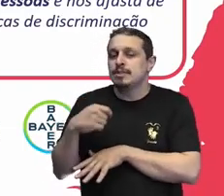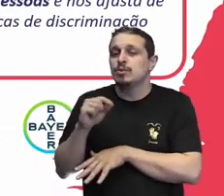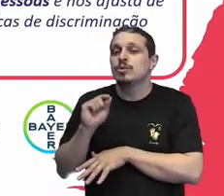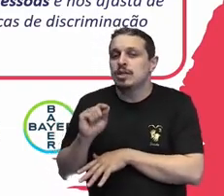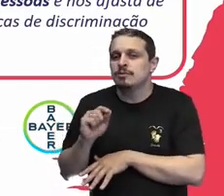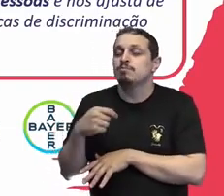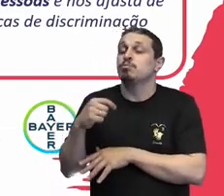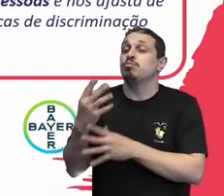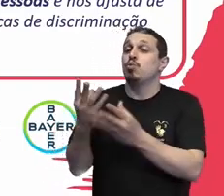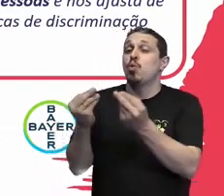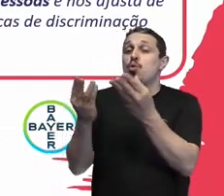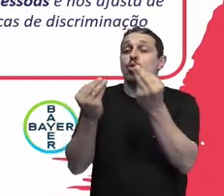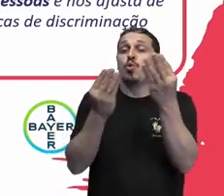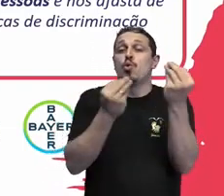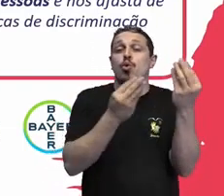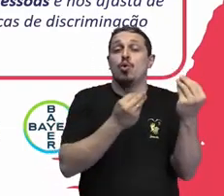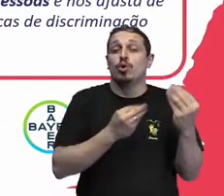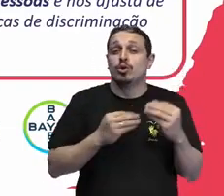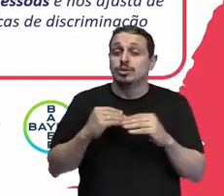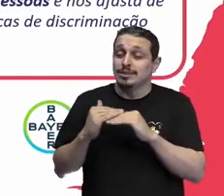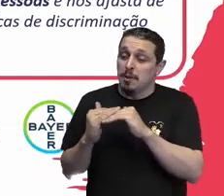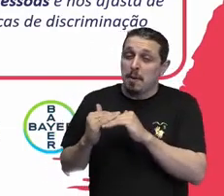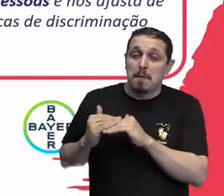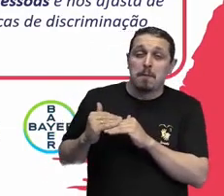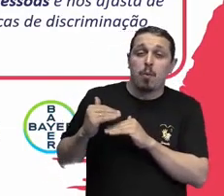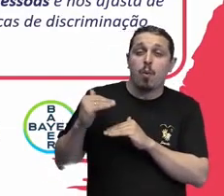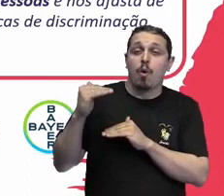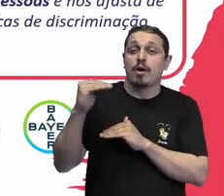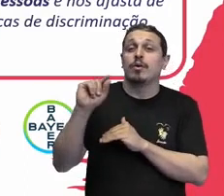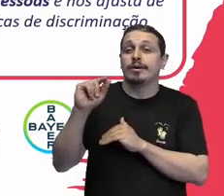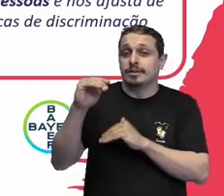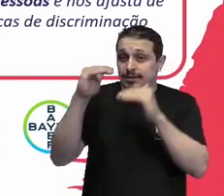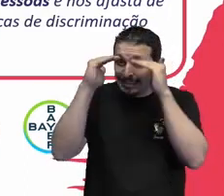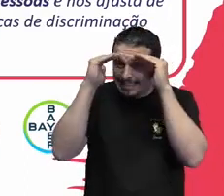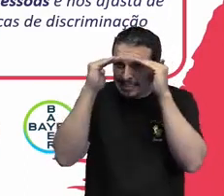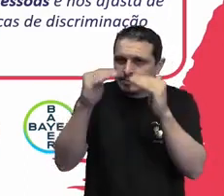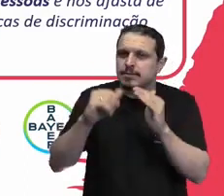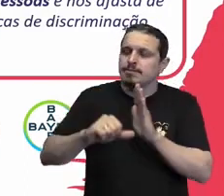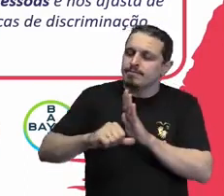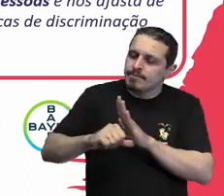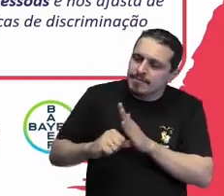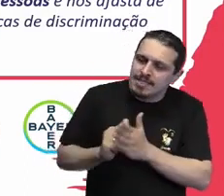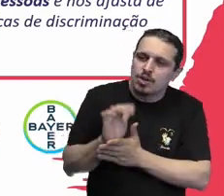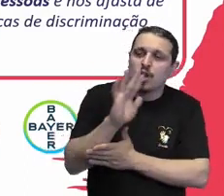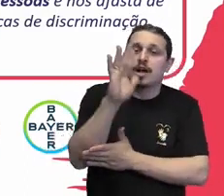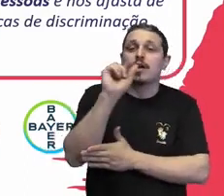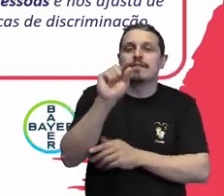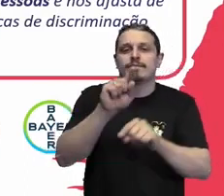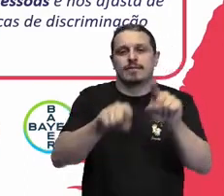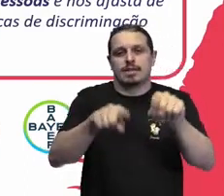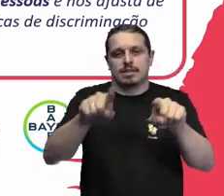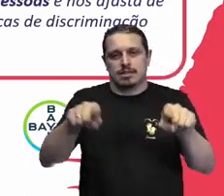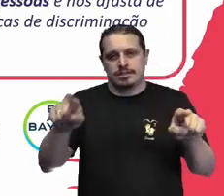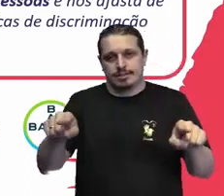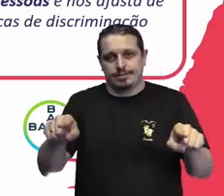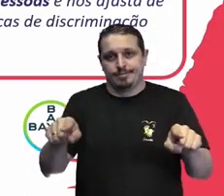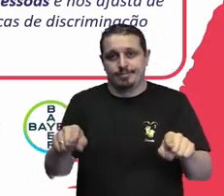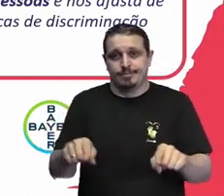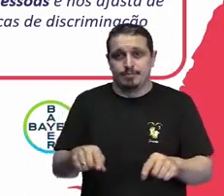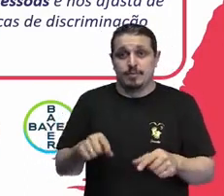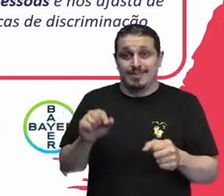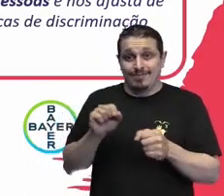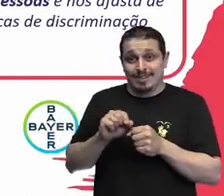avançar em termos de respeito e de valorização das diferenças e o mundo corporativo precisa